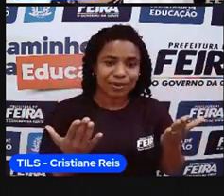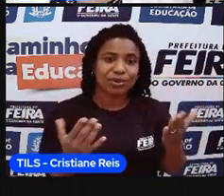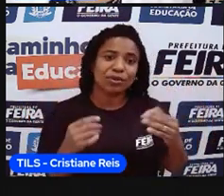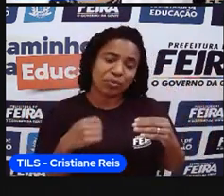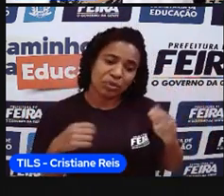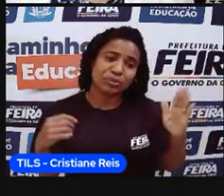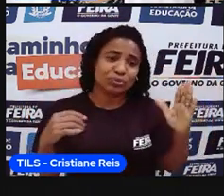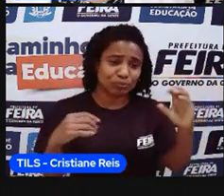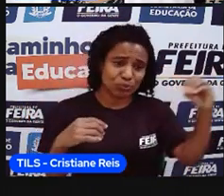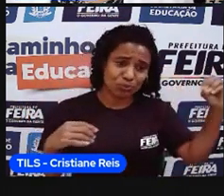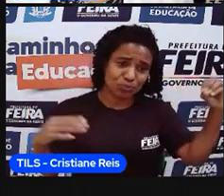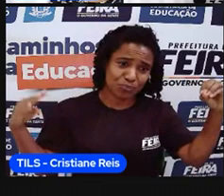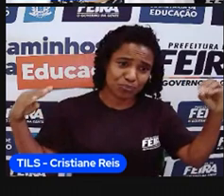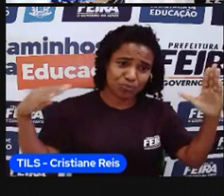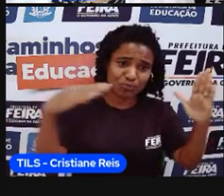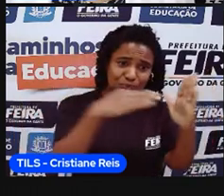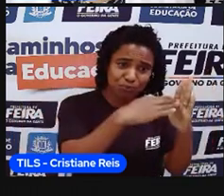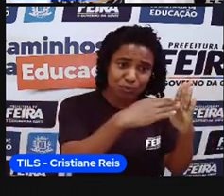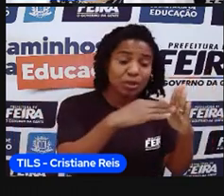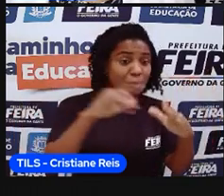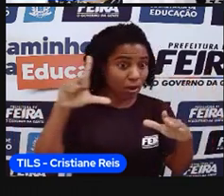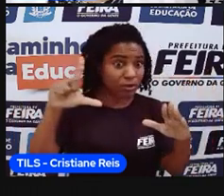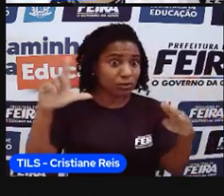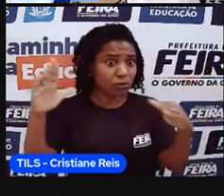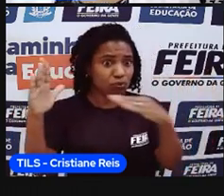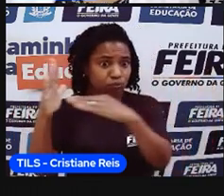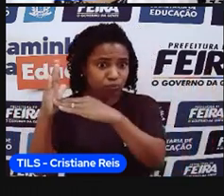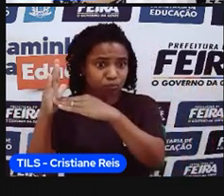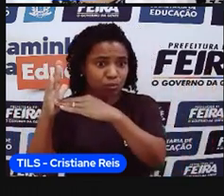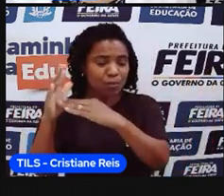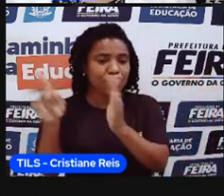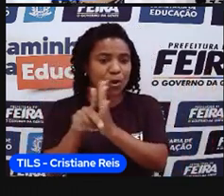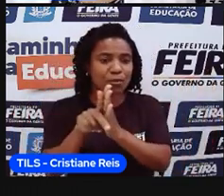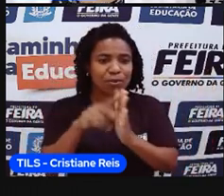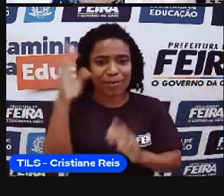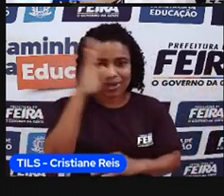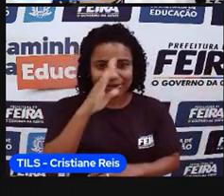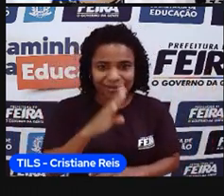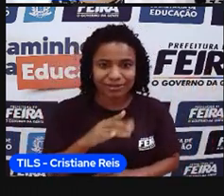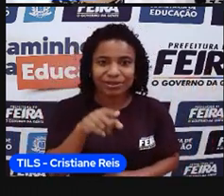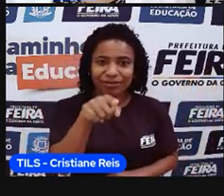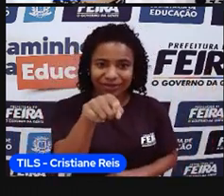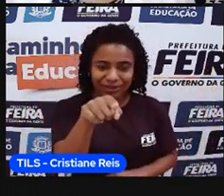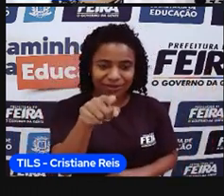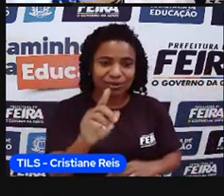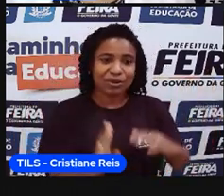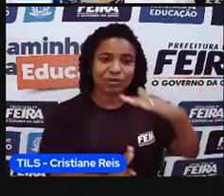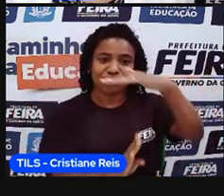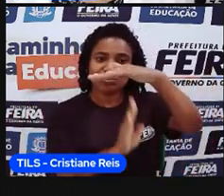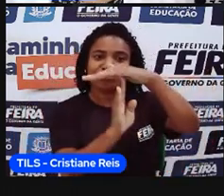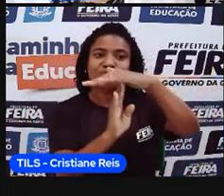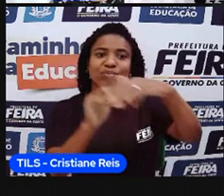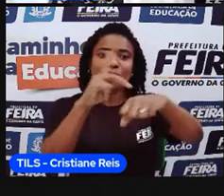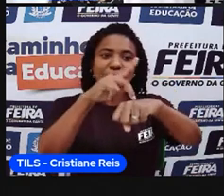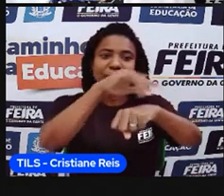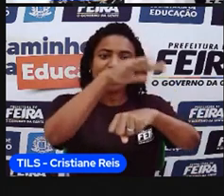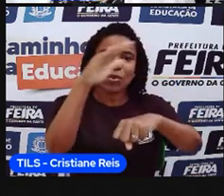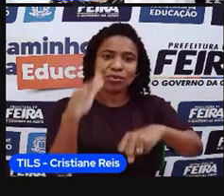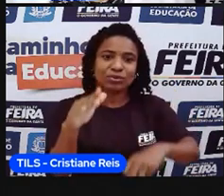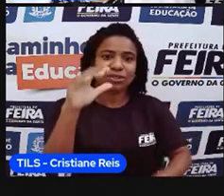é território brasileiro. Então, eu tenho aqui, né, o Monte Caburaí, que fica em Roraima, ou Monte Roraima, né?